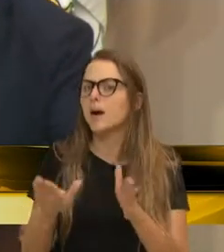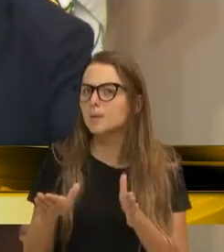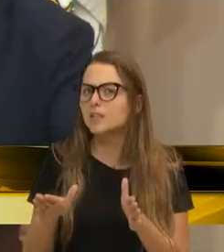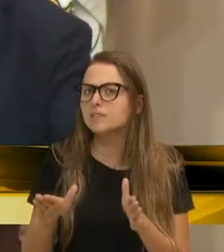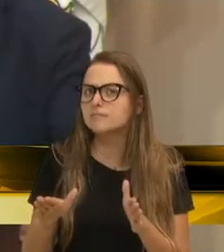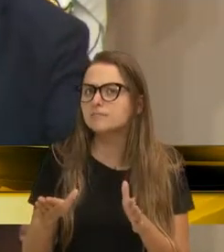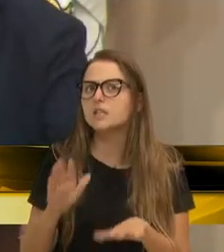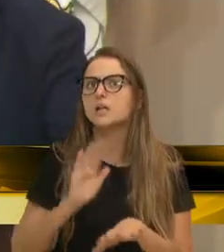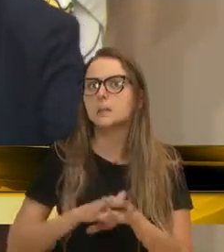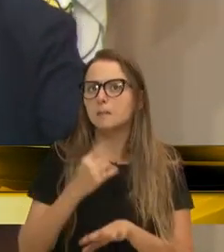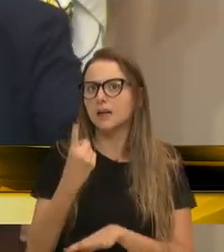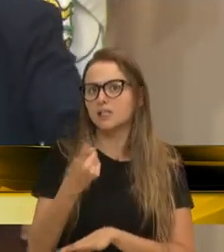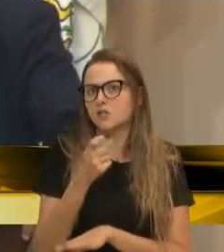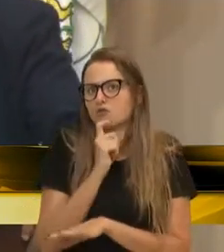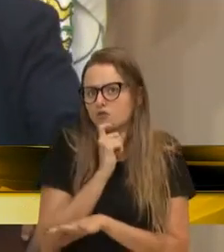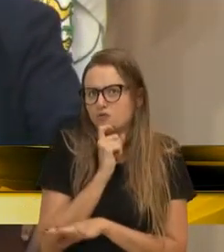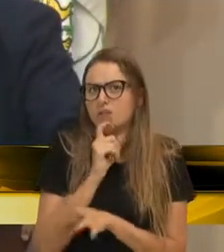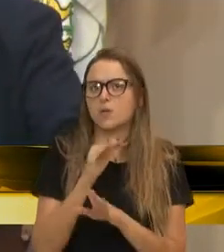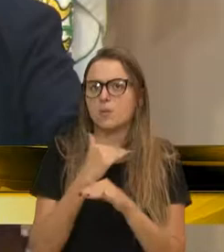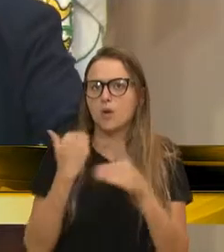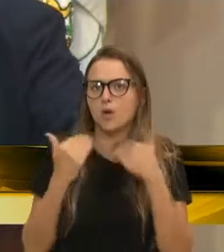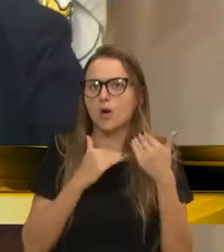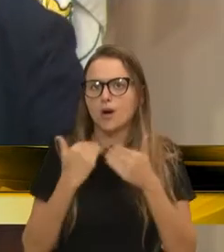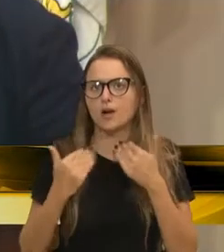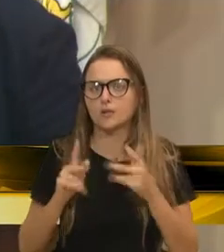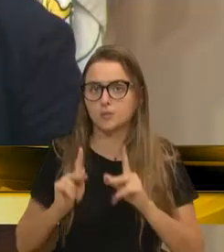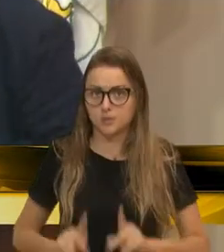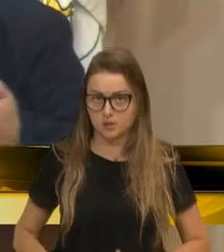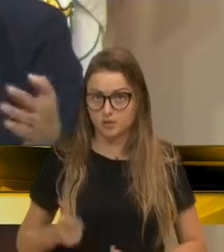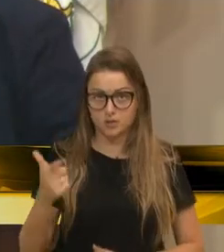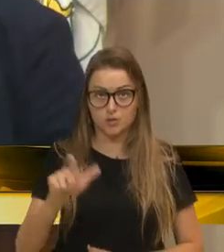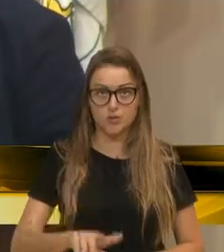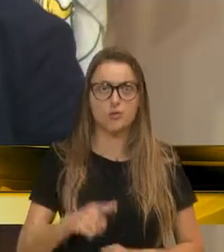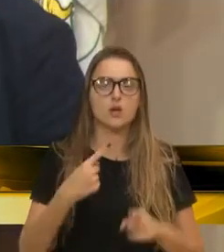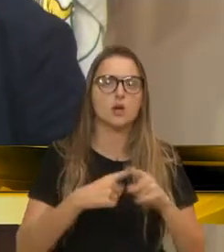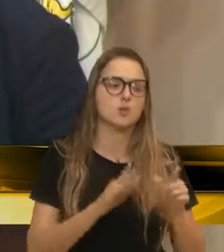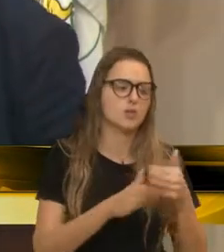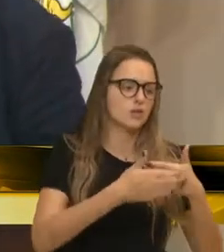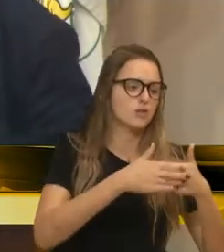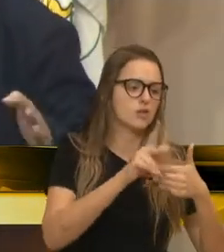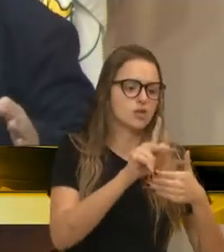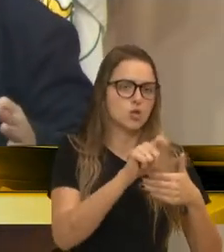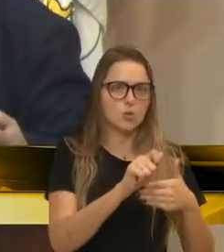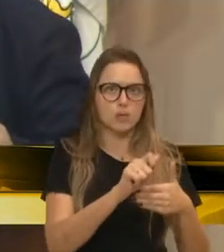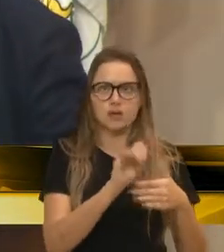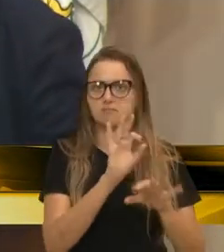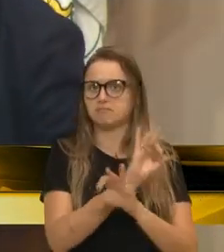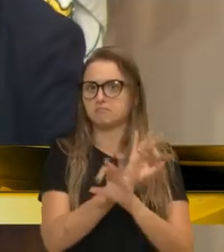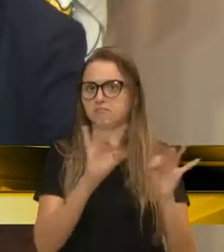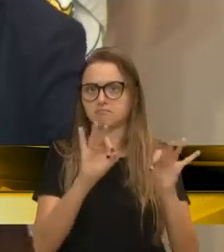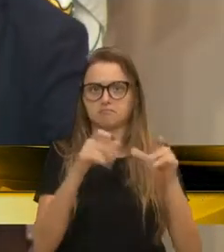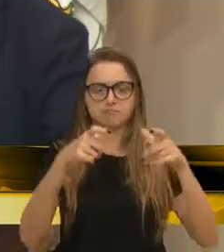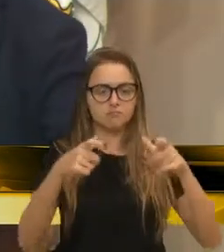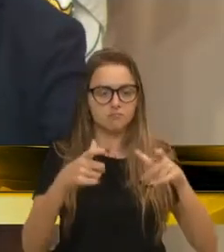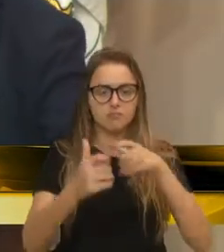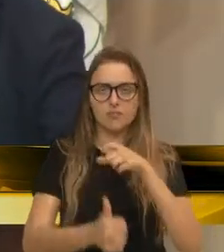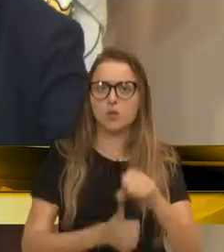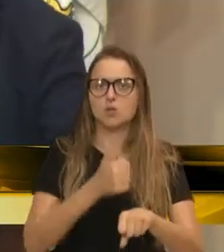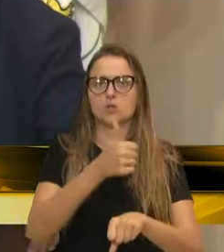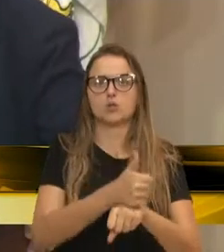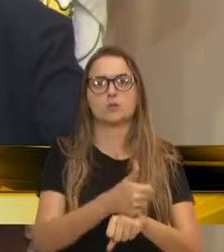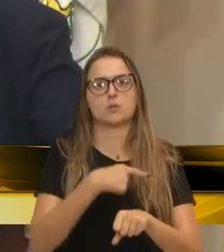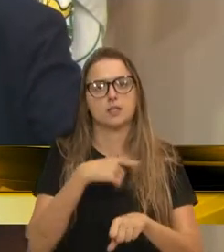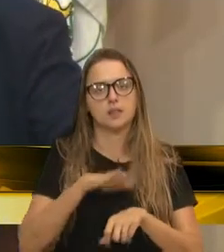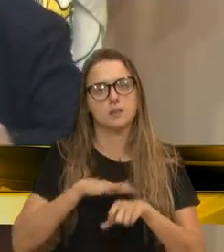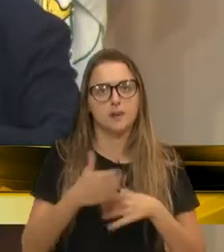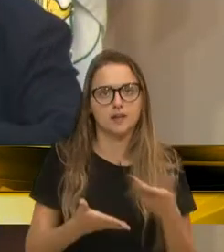Vamos passar mais um inverno, morrendo gente aqui. porque fechou o postão, nenhum local foi ampliado